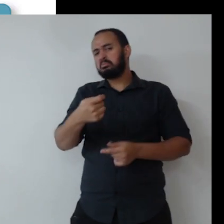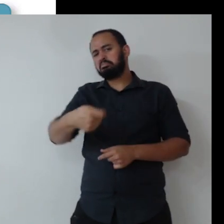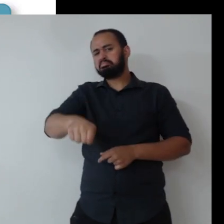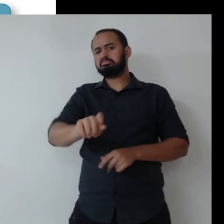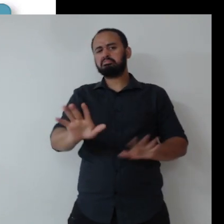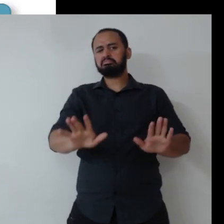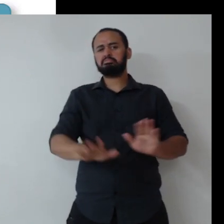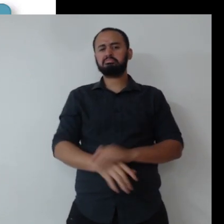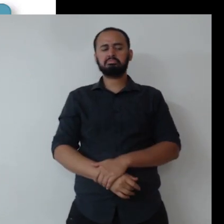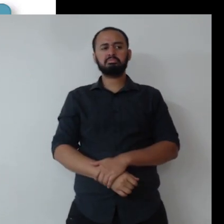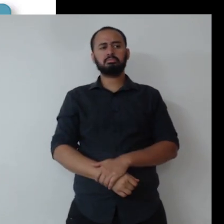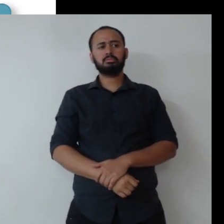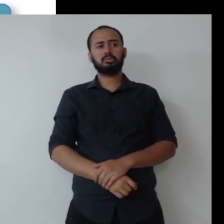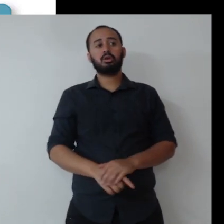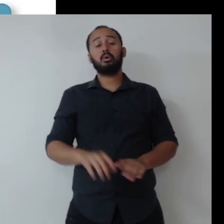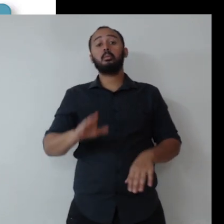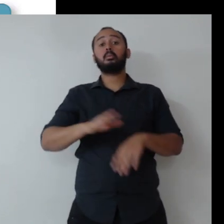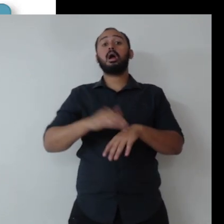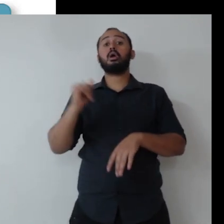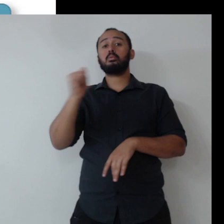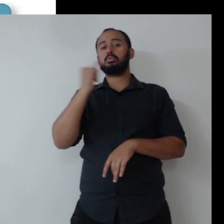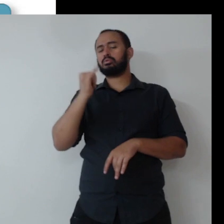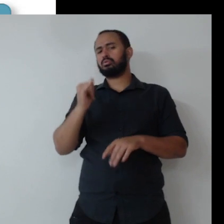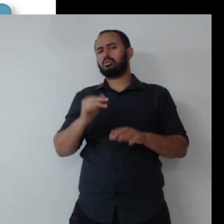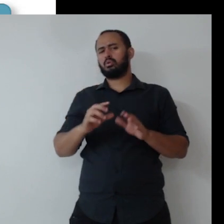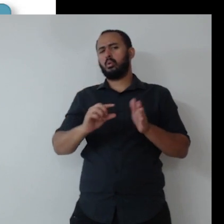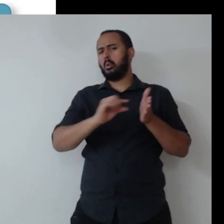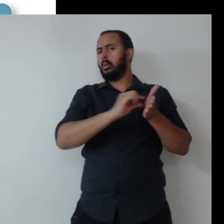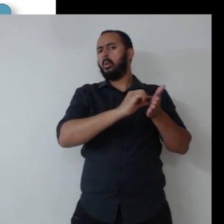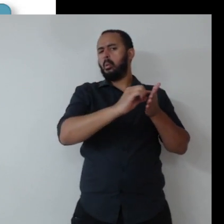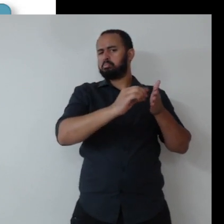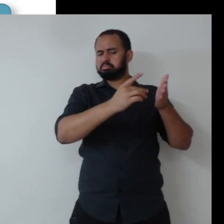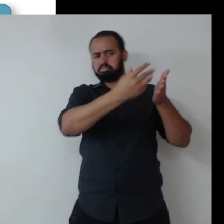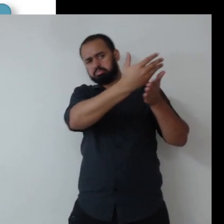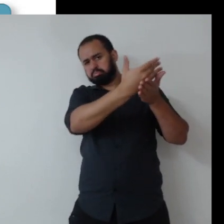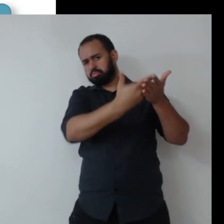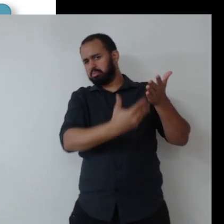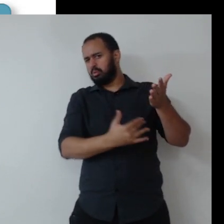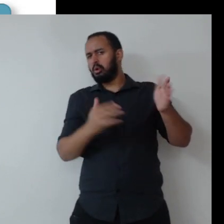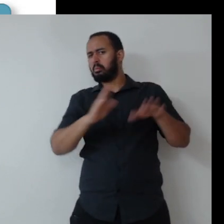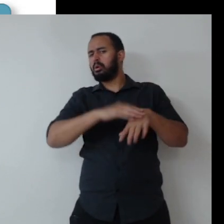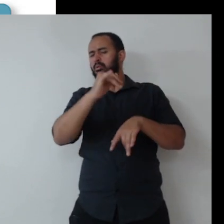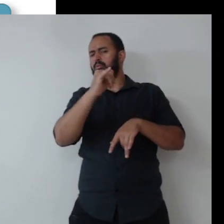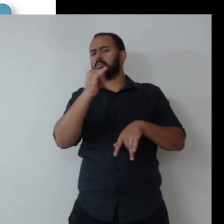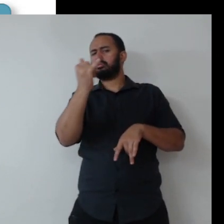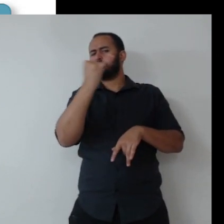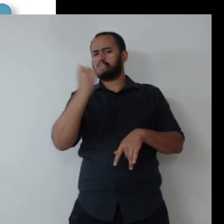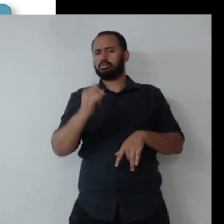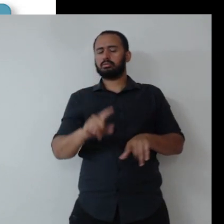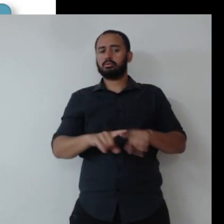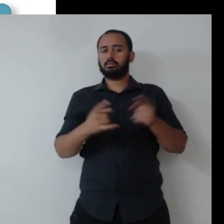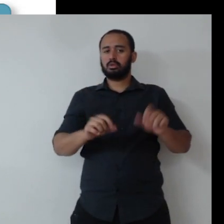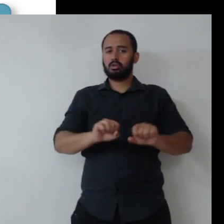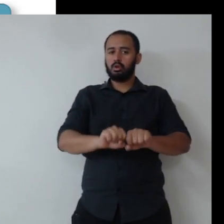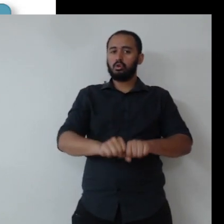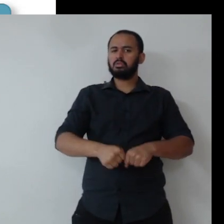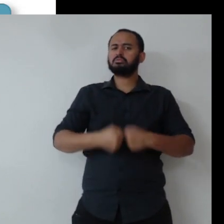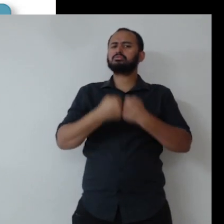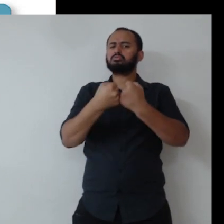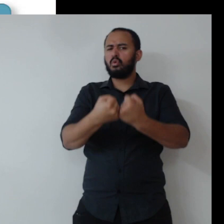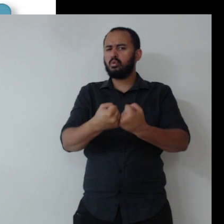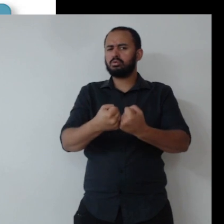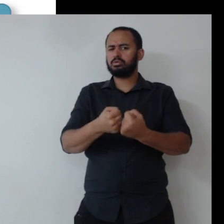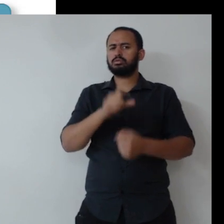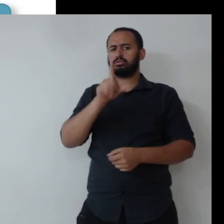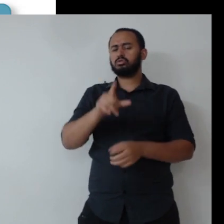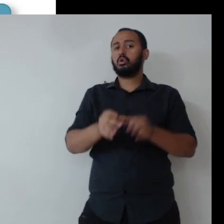o mais importante é o conteúdo, não é o rótulo. Eu penso dessa forma, mas ela vem com o esforço de conjugar a governança com